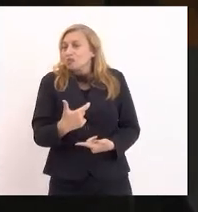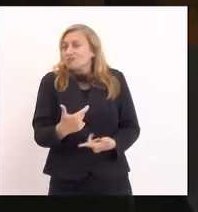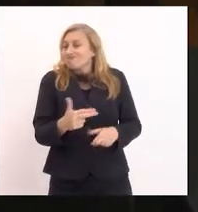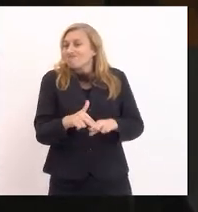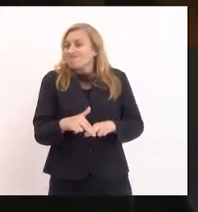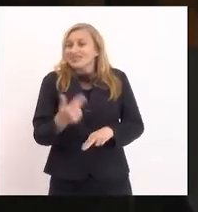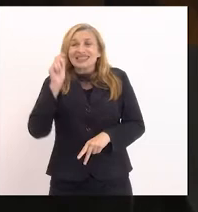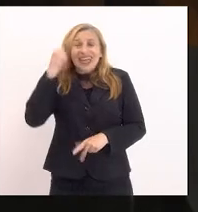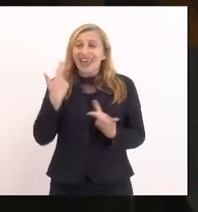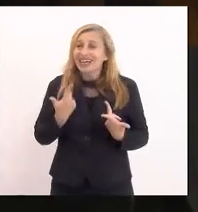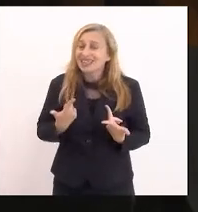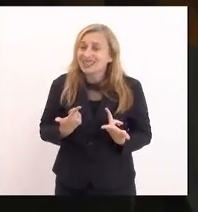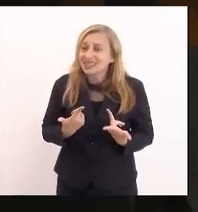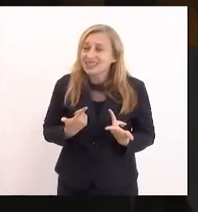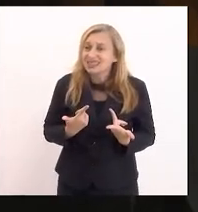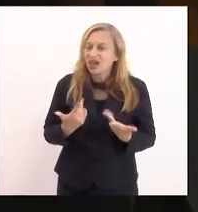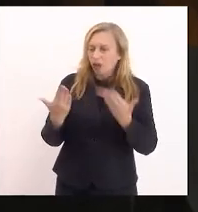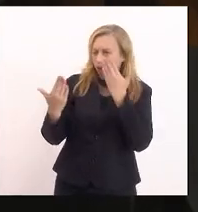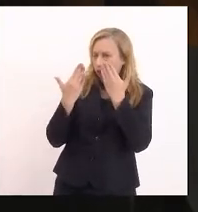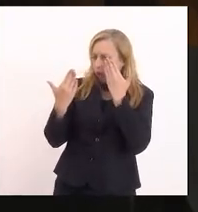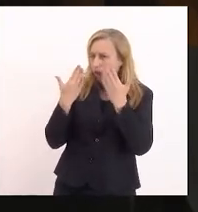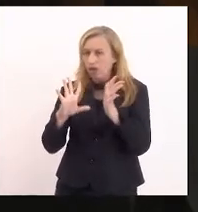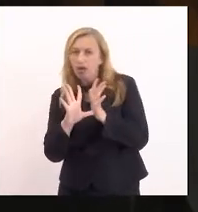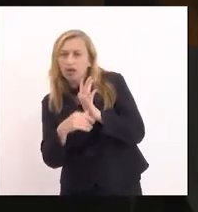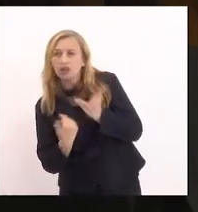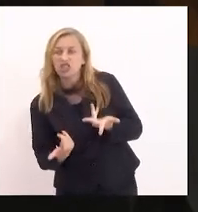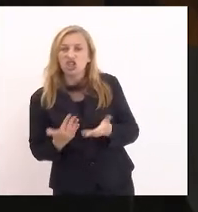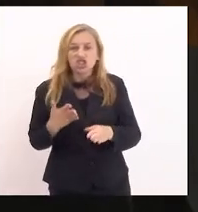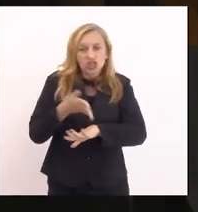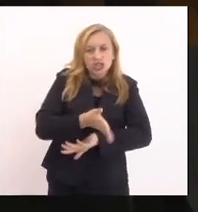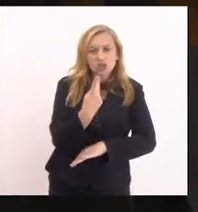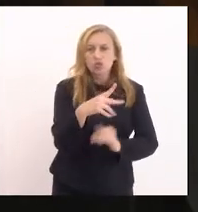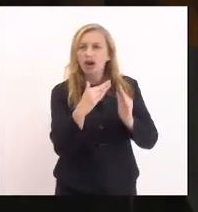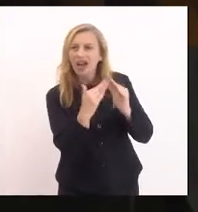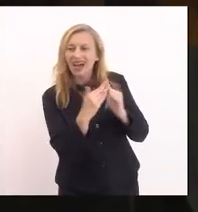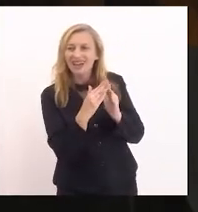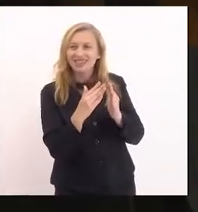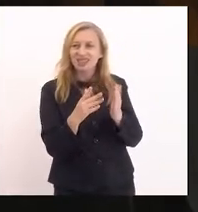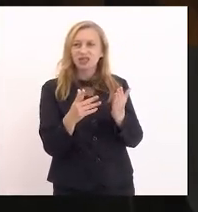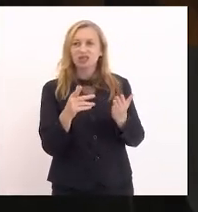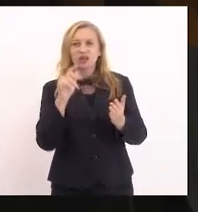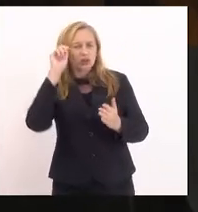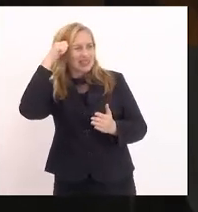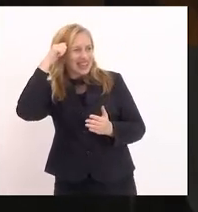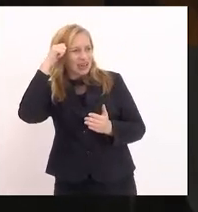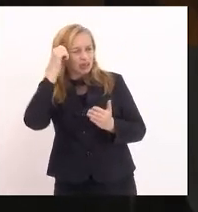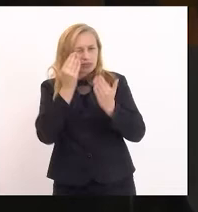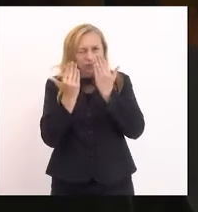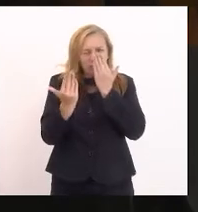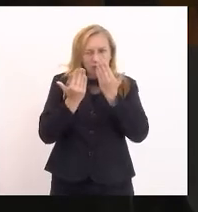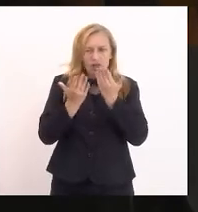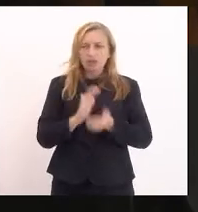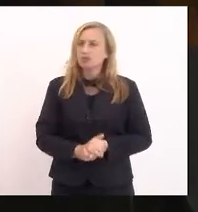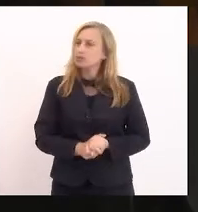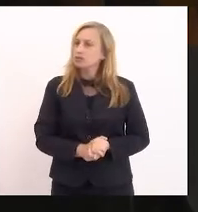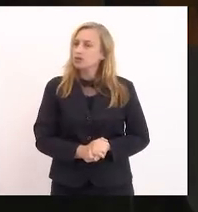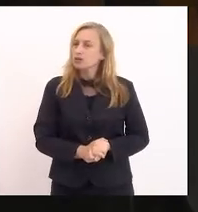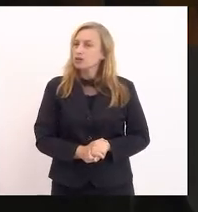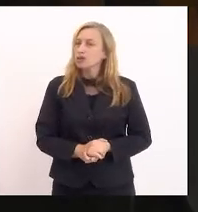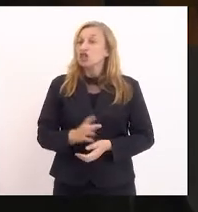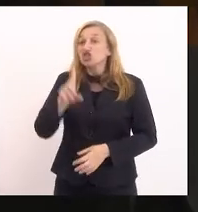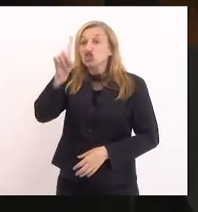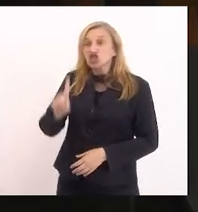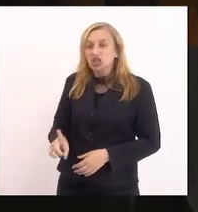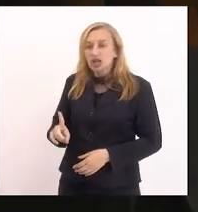serem negras consideradas suspeitas, chegando na sua casa, um negro é suspeito, foi reivindicar direitos